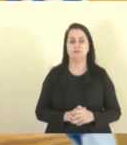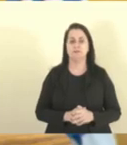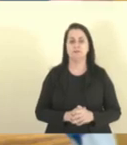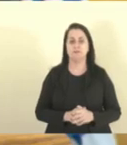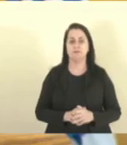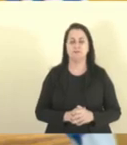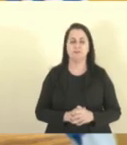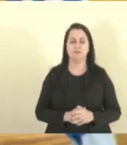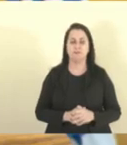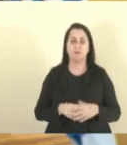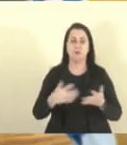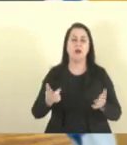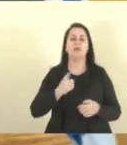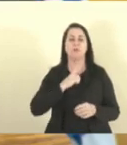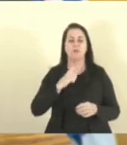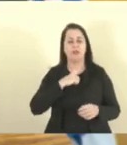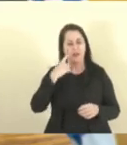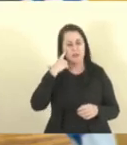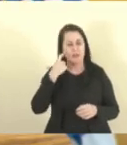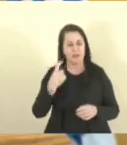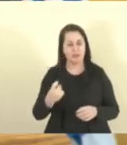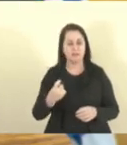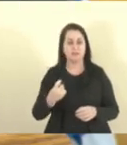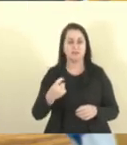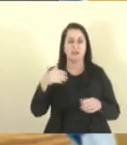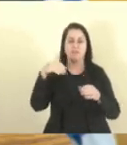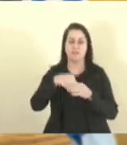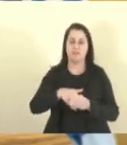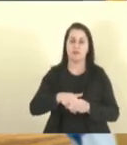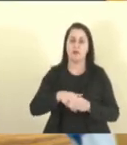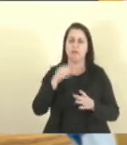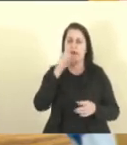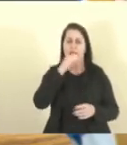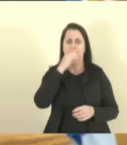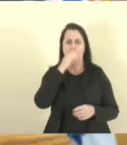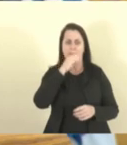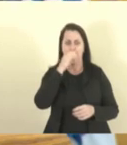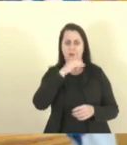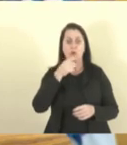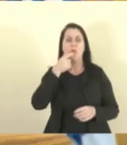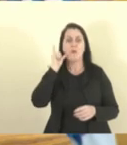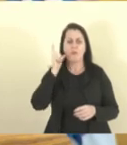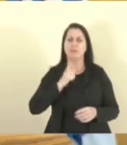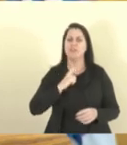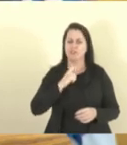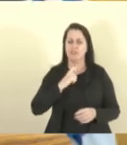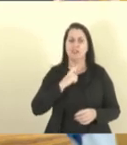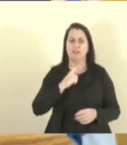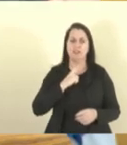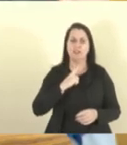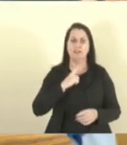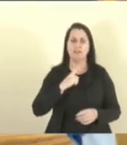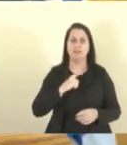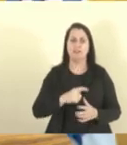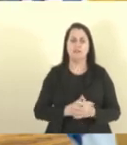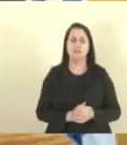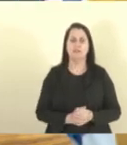quando há interesse, vota-se rápido, ontem mesmo tinha um aí, esse, esse,